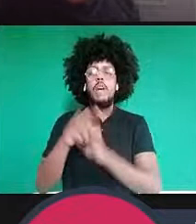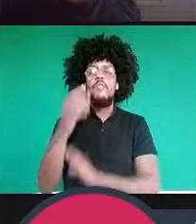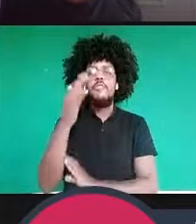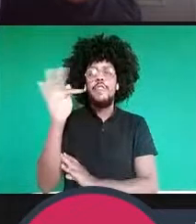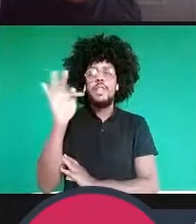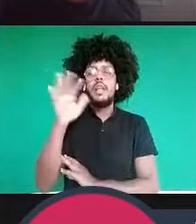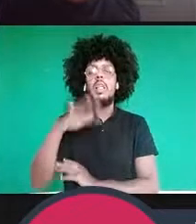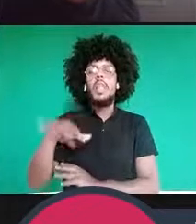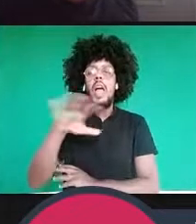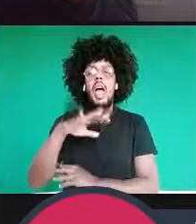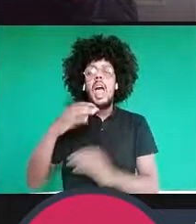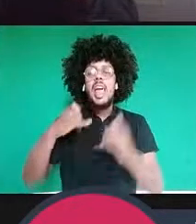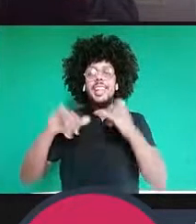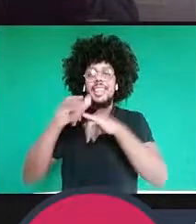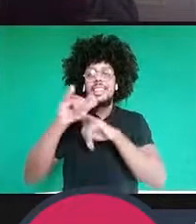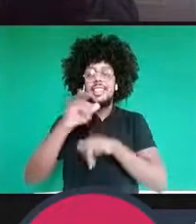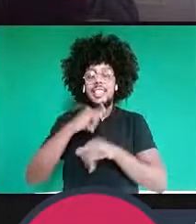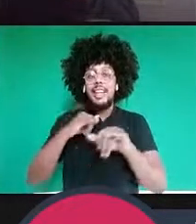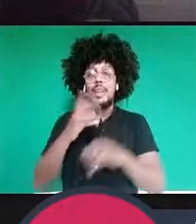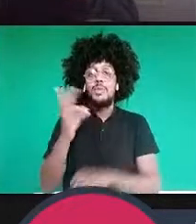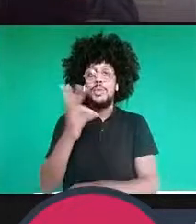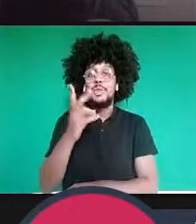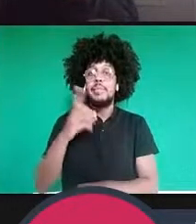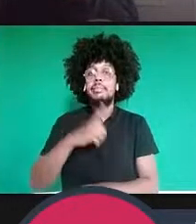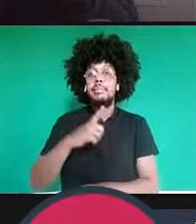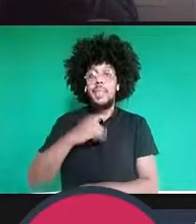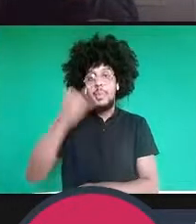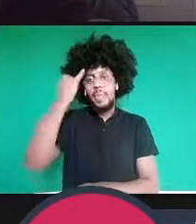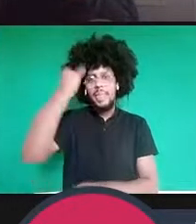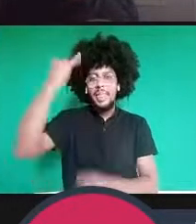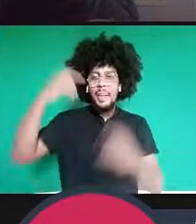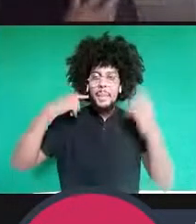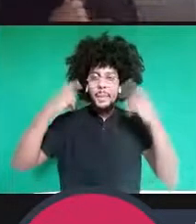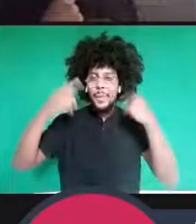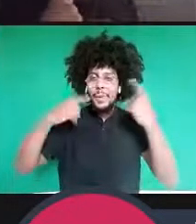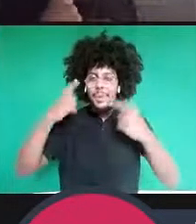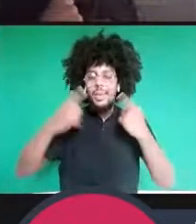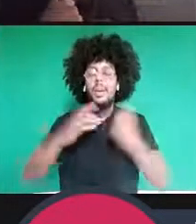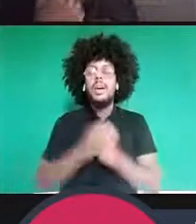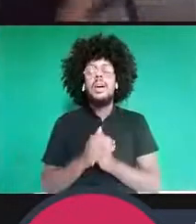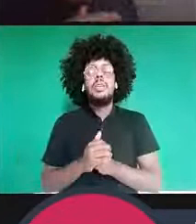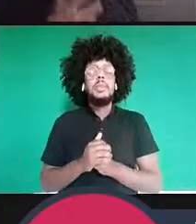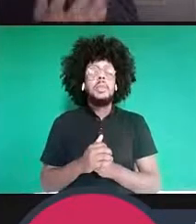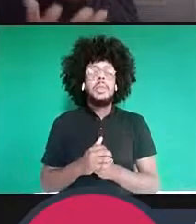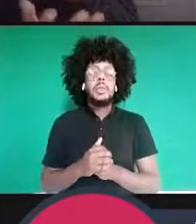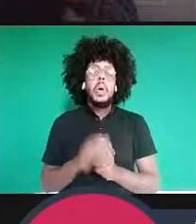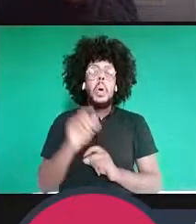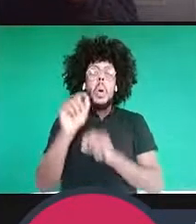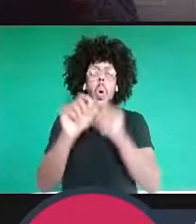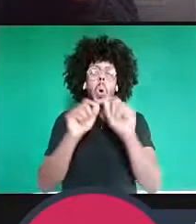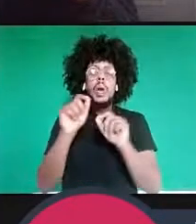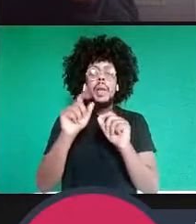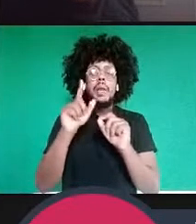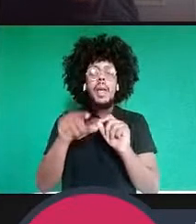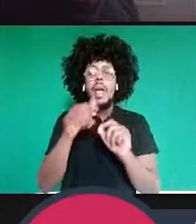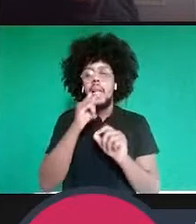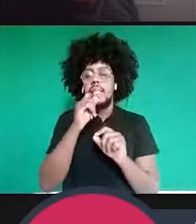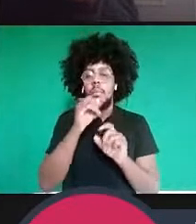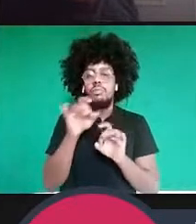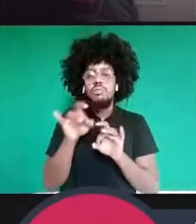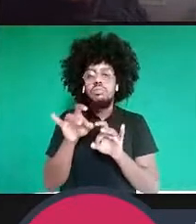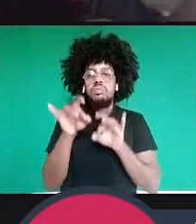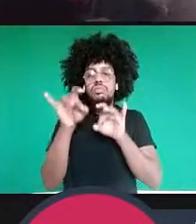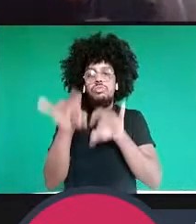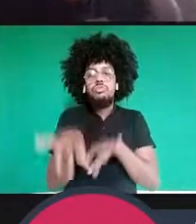bem maluca, né? Que é, então, o que que a violação de uma desigualdade belga, seria aí o